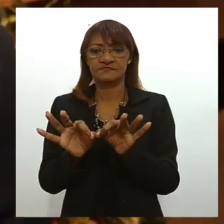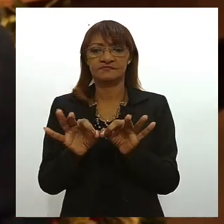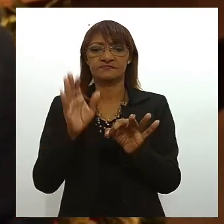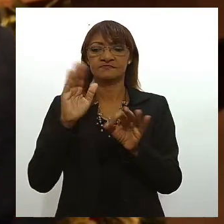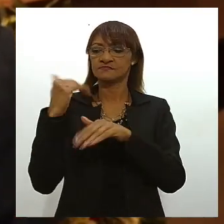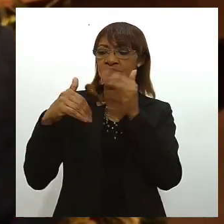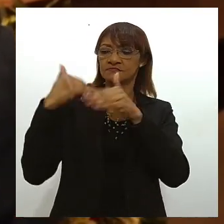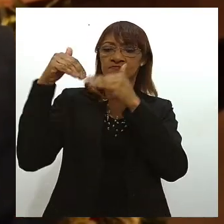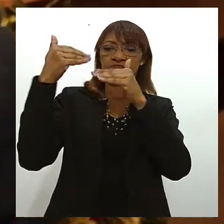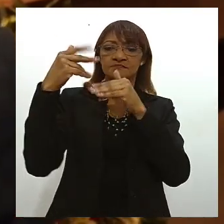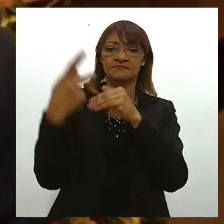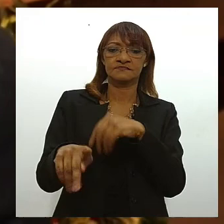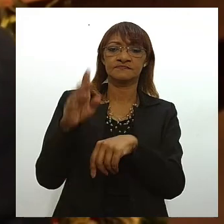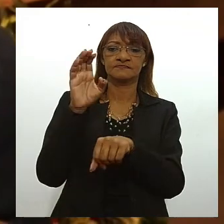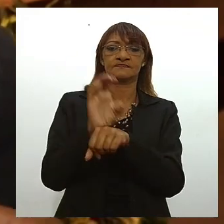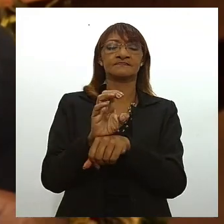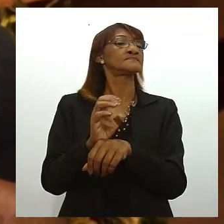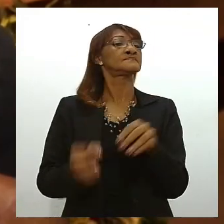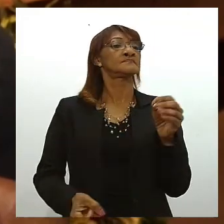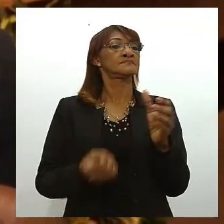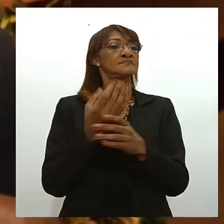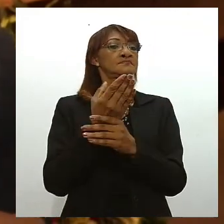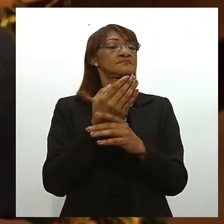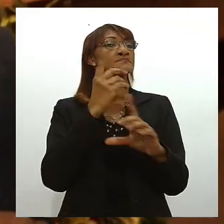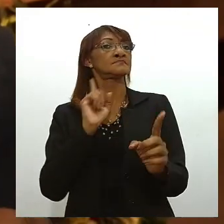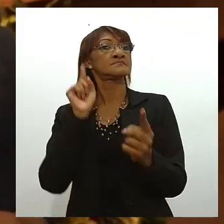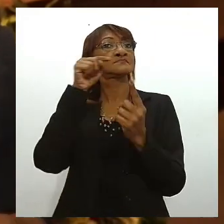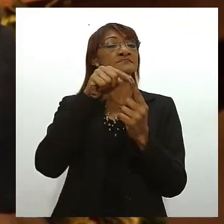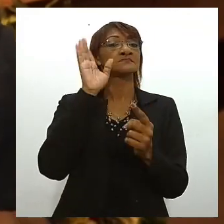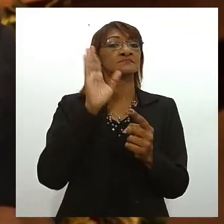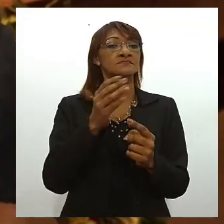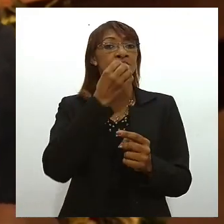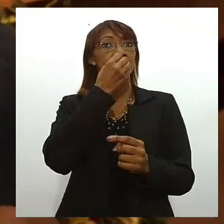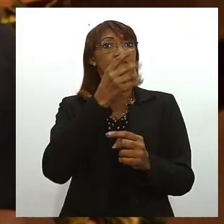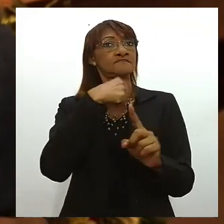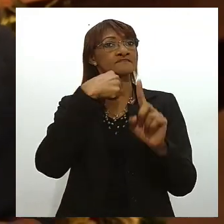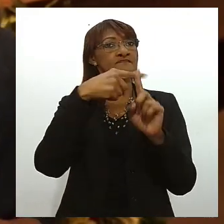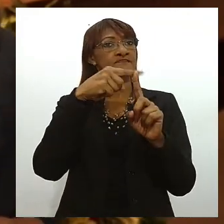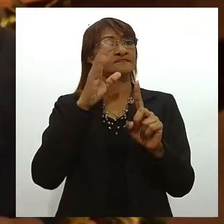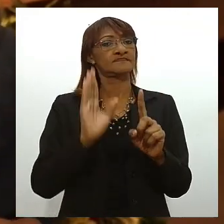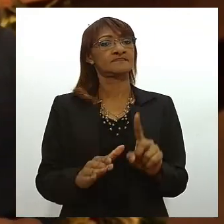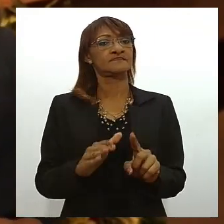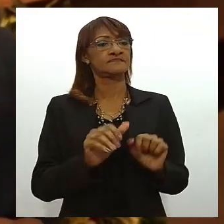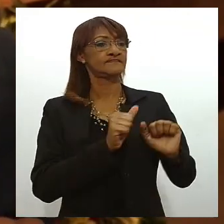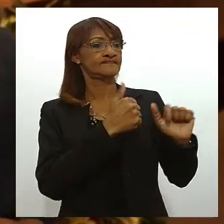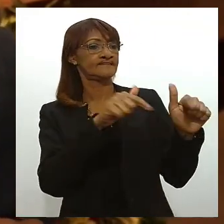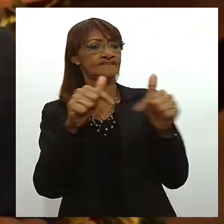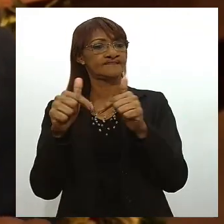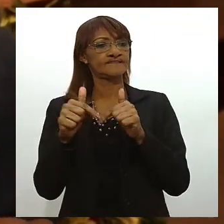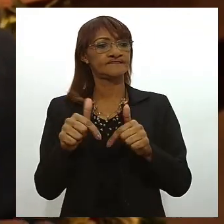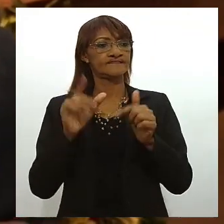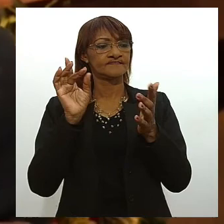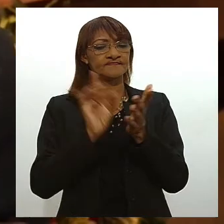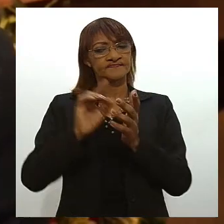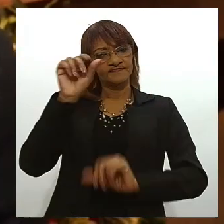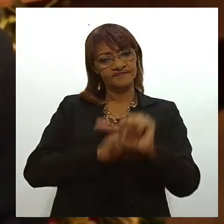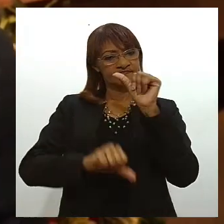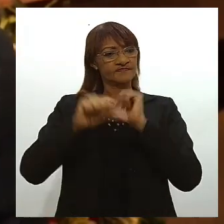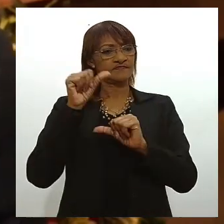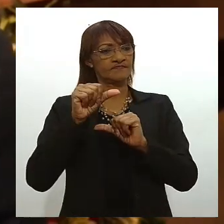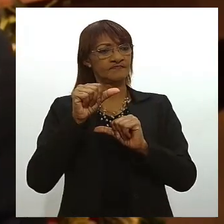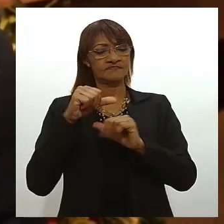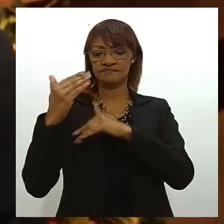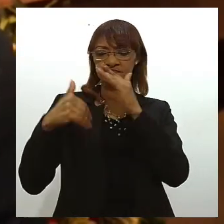desenvolvimento do estado geram uma expectativa muito positiva para que a gente consiga desenvolver ações que efetivamente mudem e melhorem o